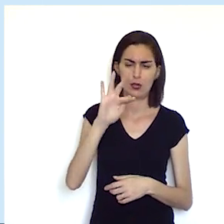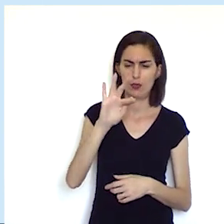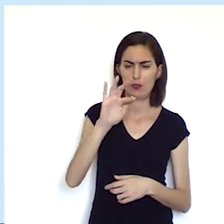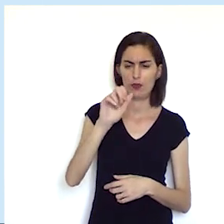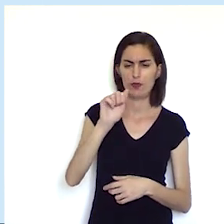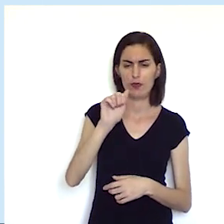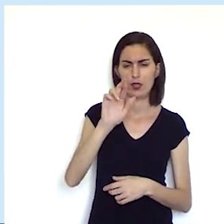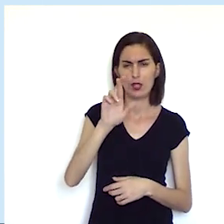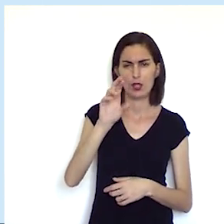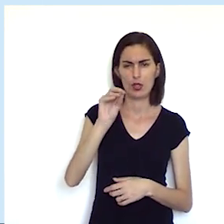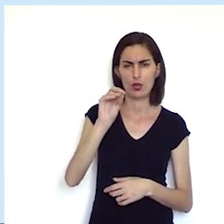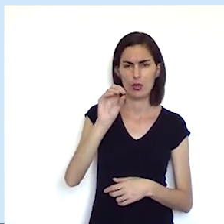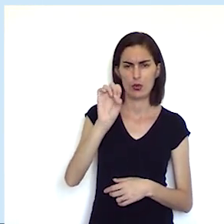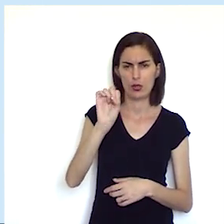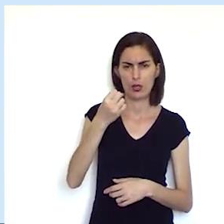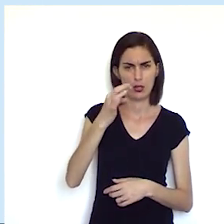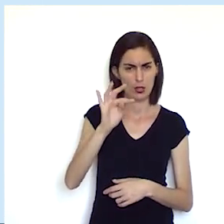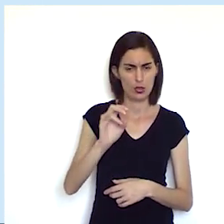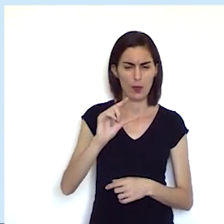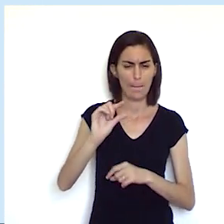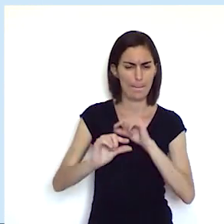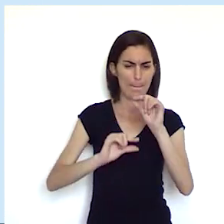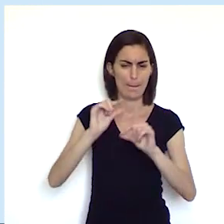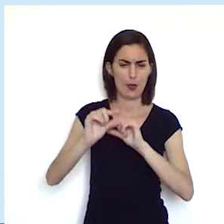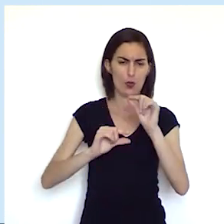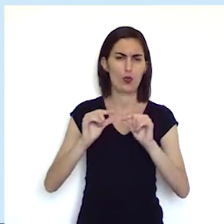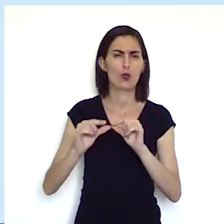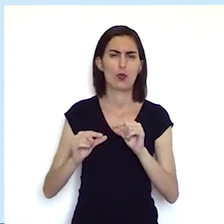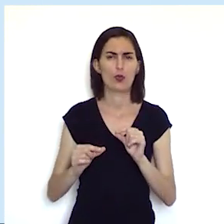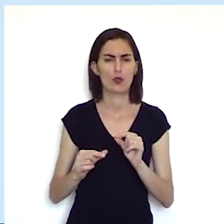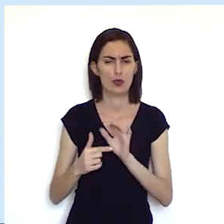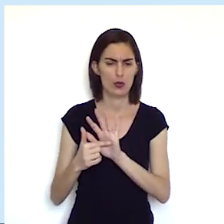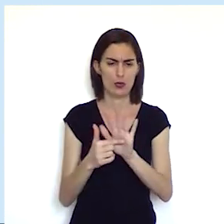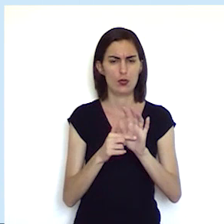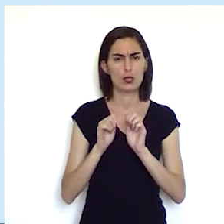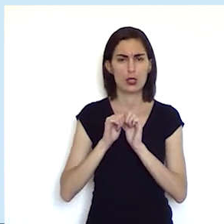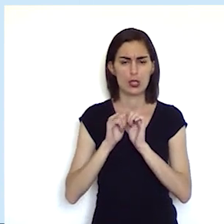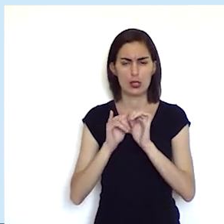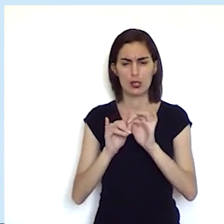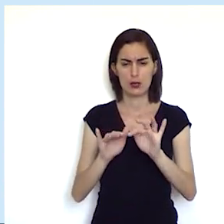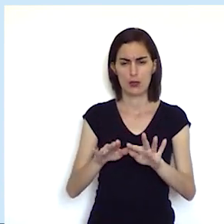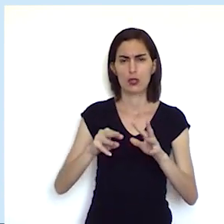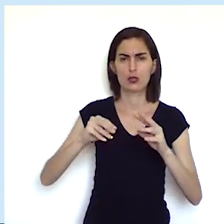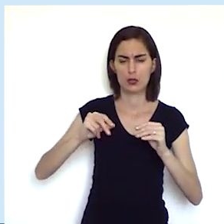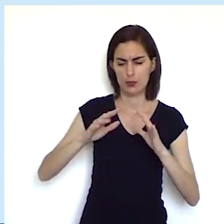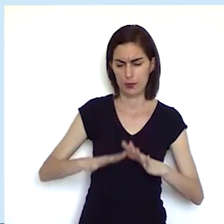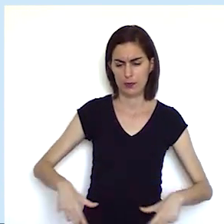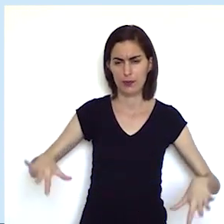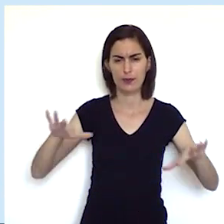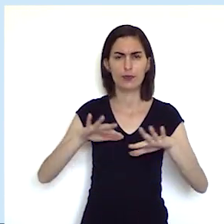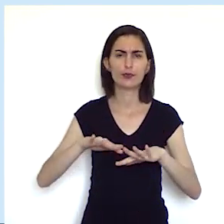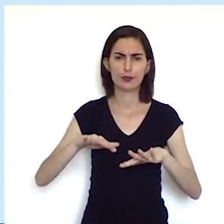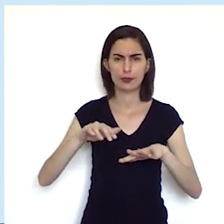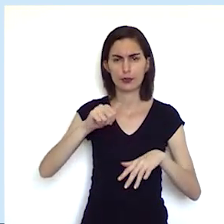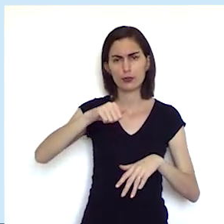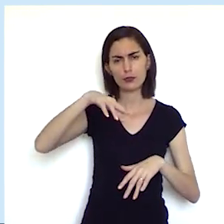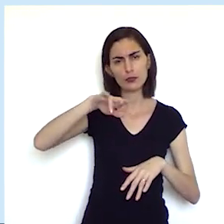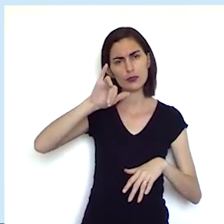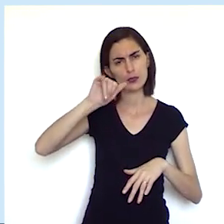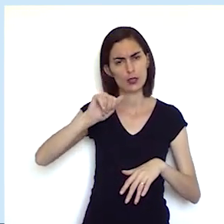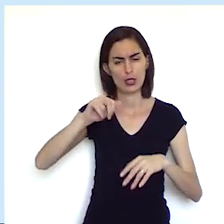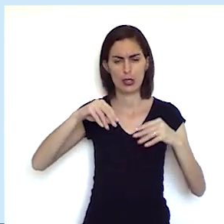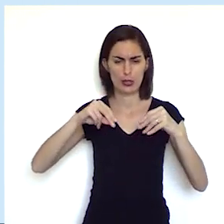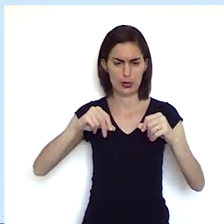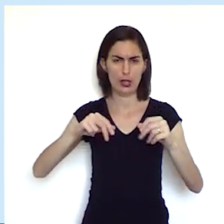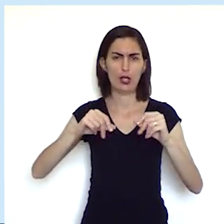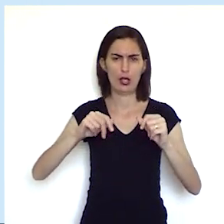eles trazem um pouco esse cenário de expansão territorial dos colonos ingleses na América para as